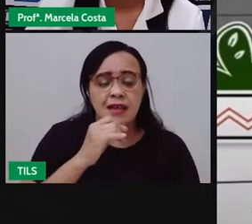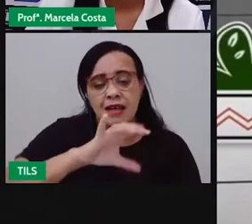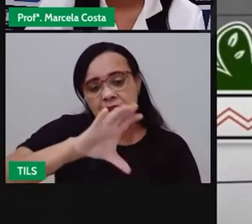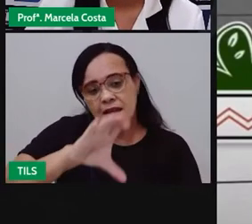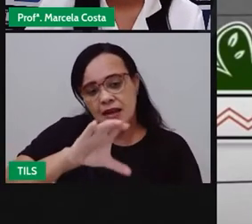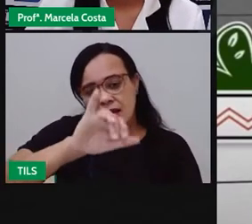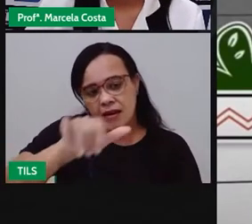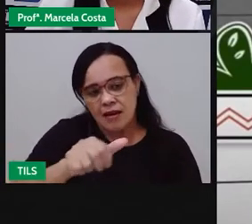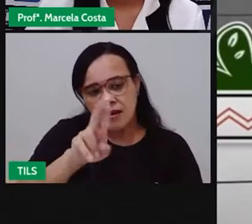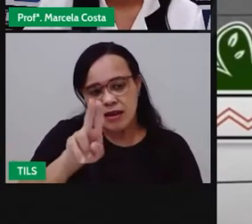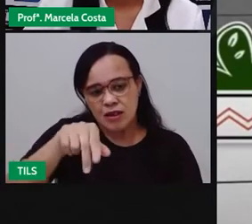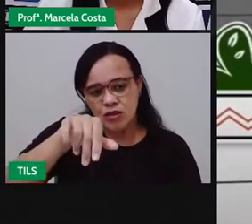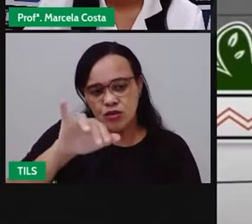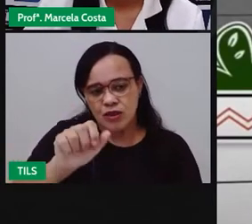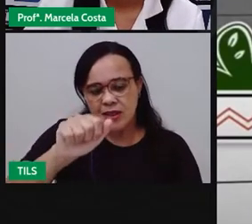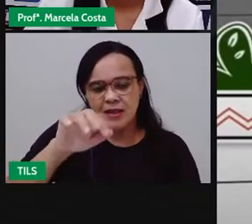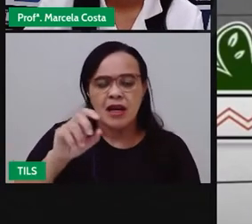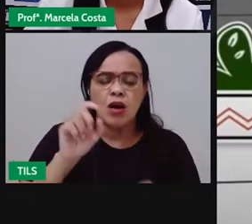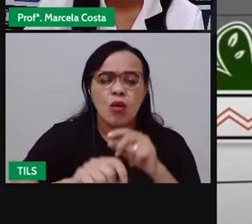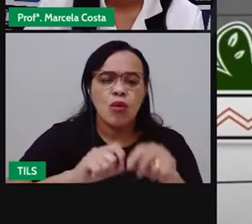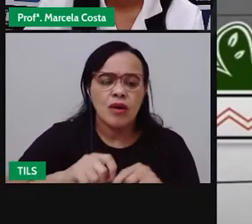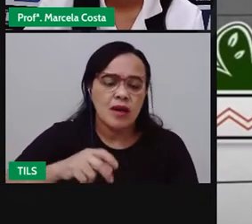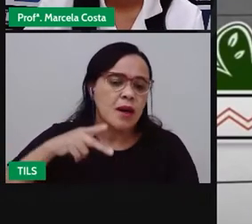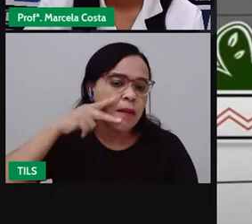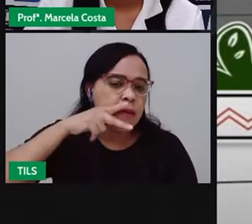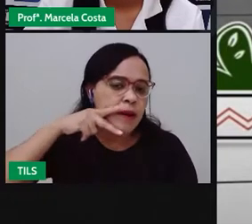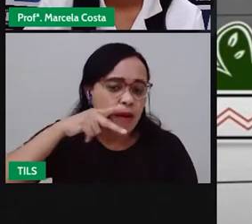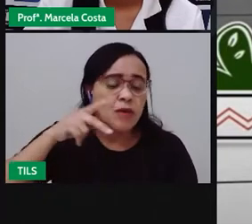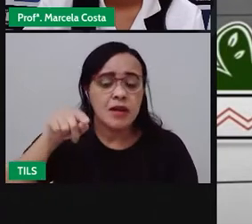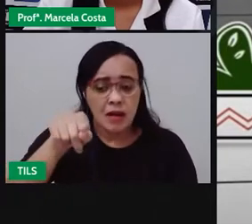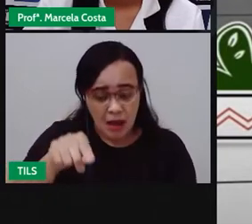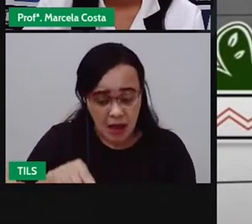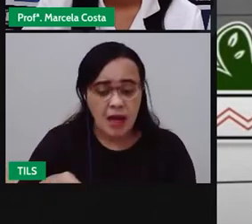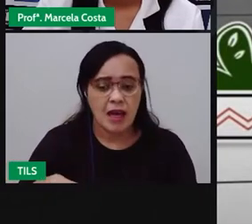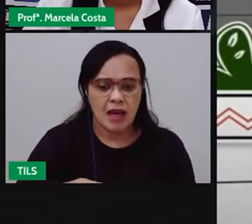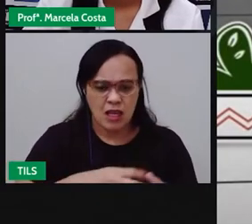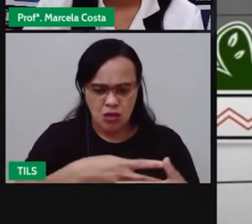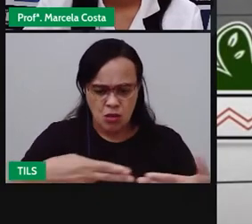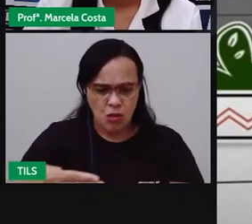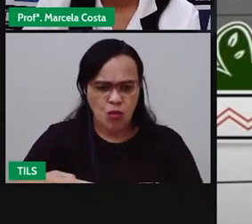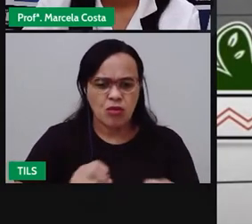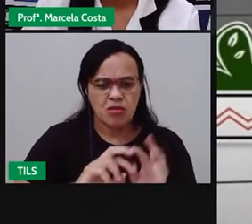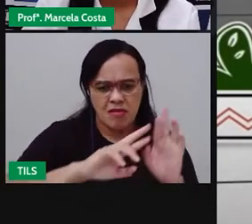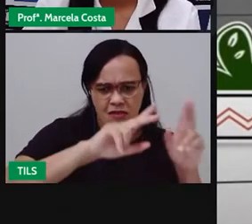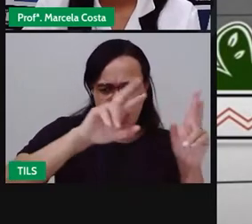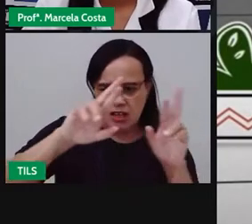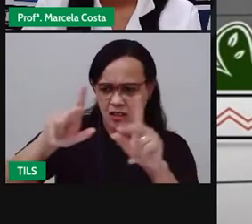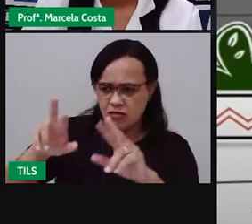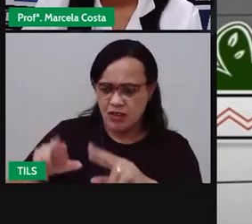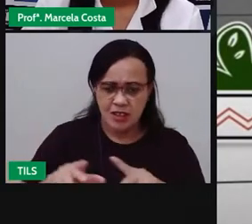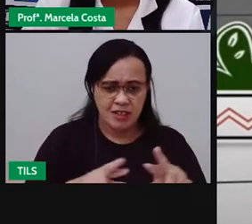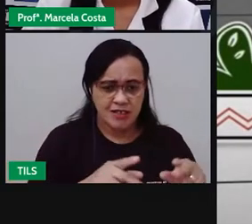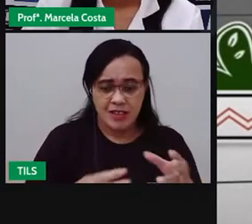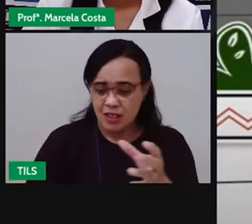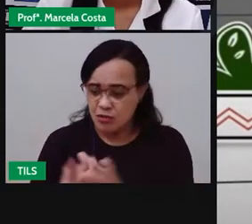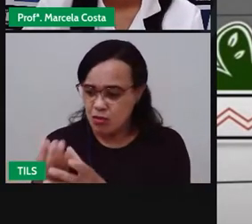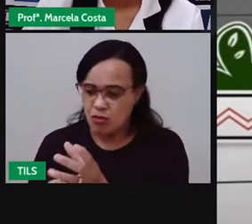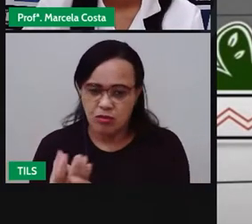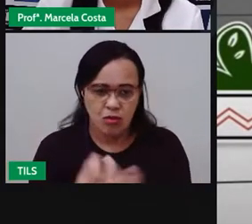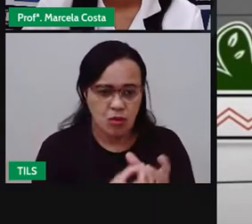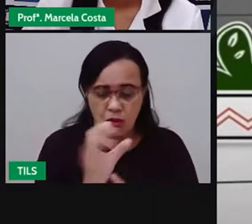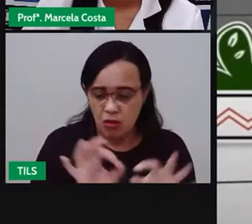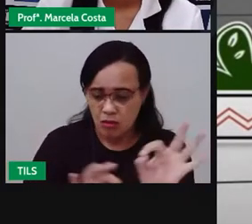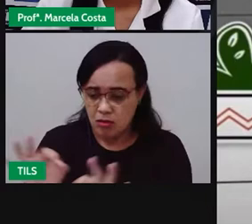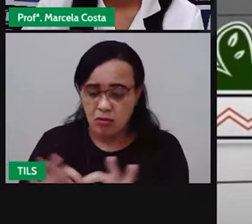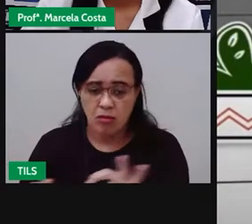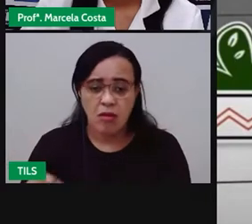piauienses. As técnicas de produção da cajuína são diferentes em cada núcleo produtivo do estado, e por isso em cada